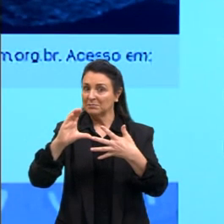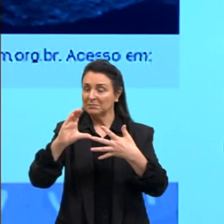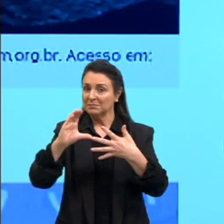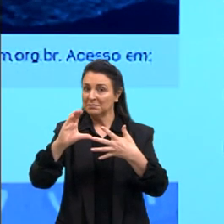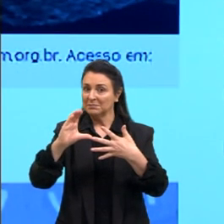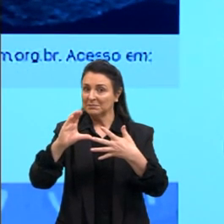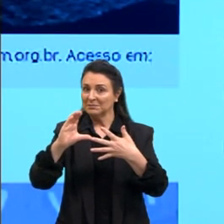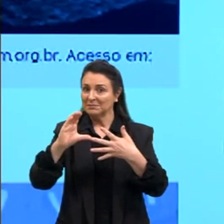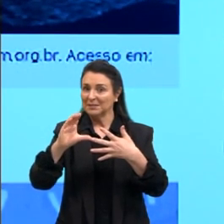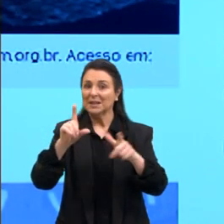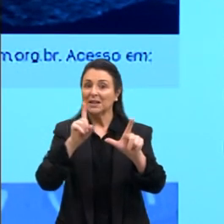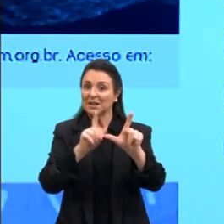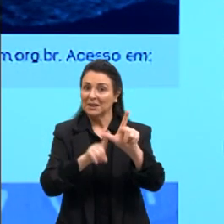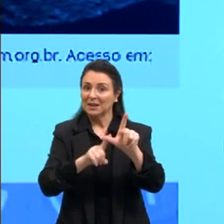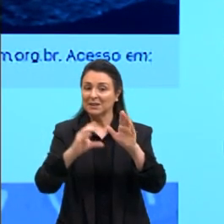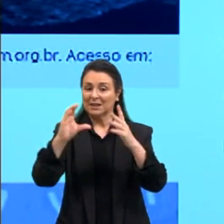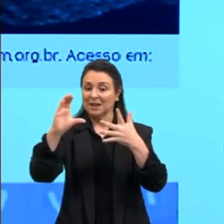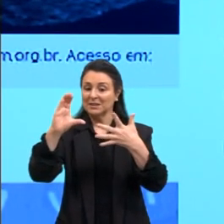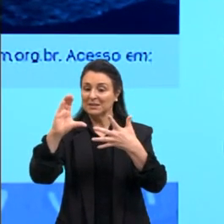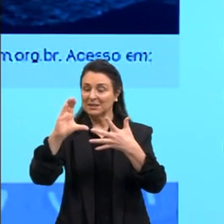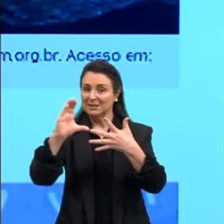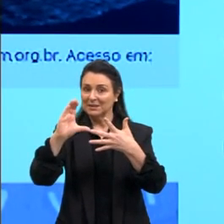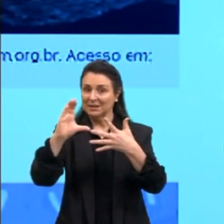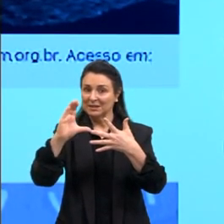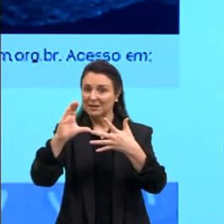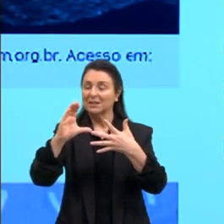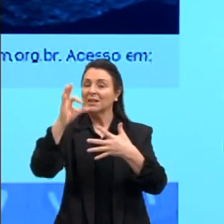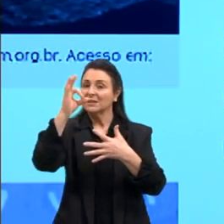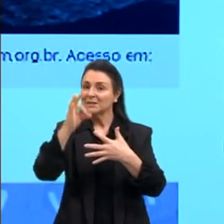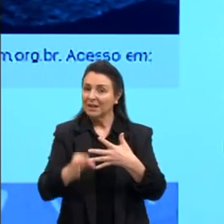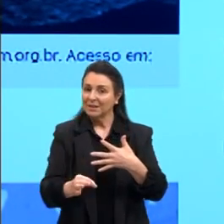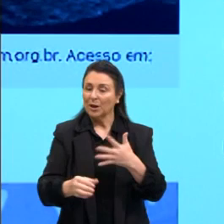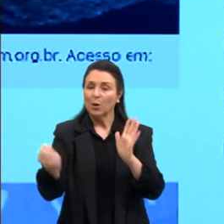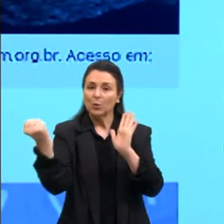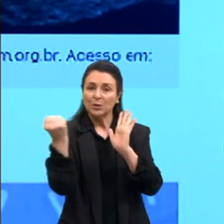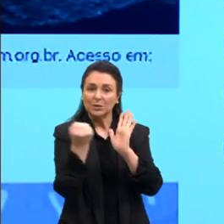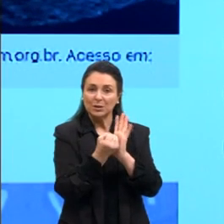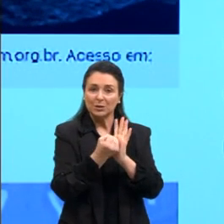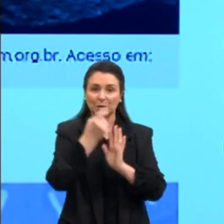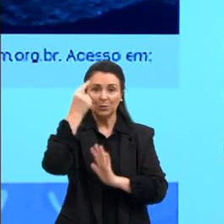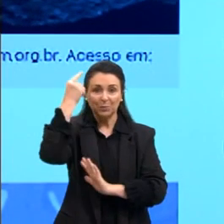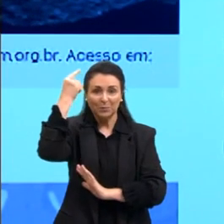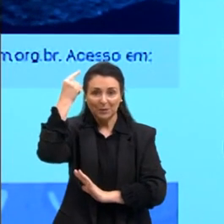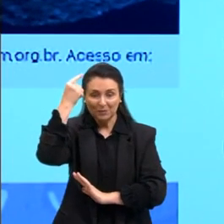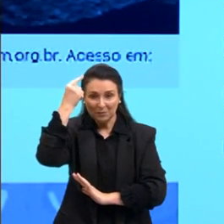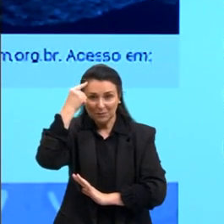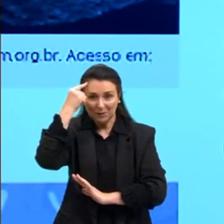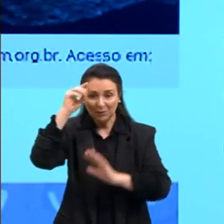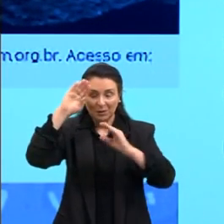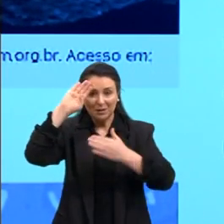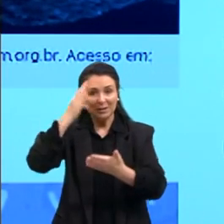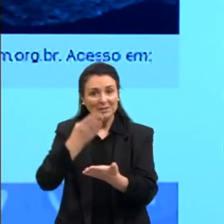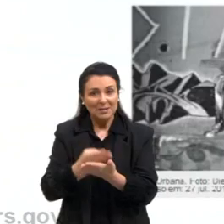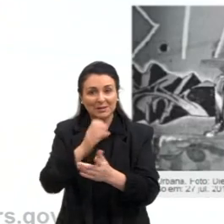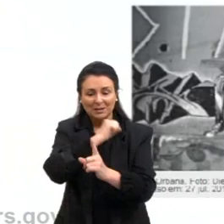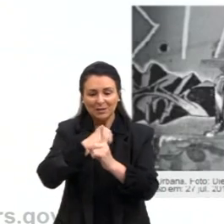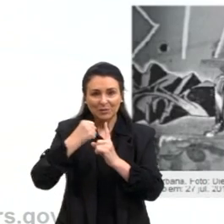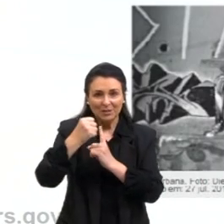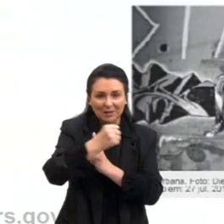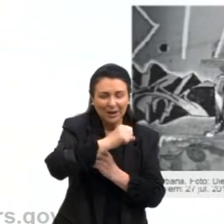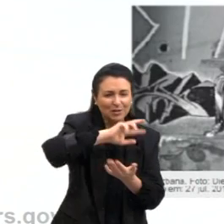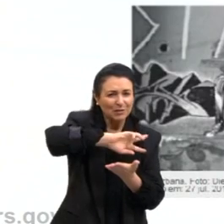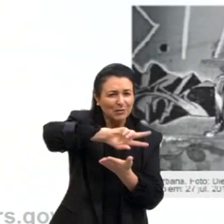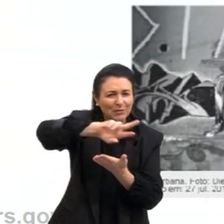a alternativa C, o registro do pensamento e das crenças das sociedades em várias épocas, ainda